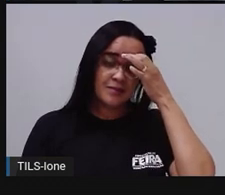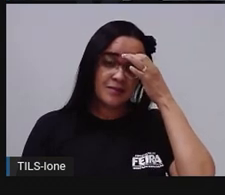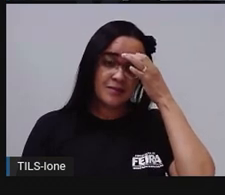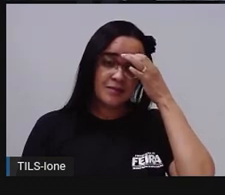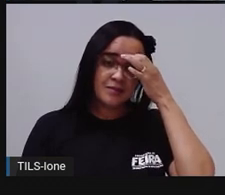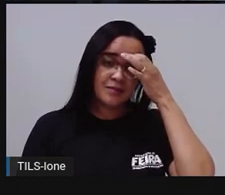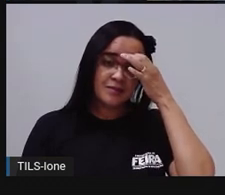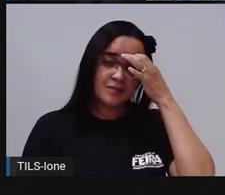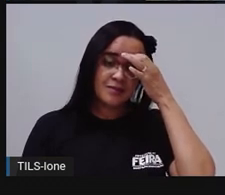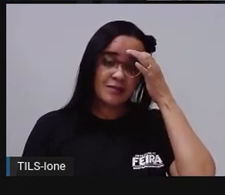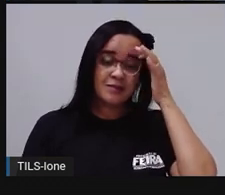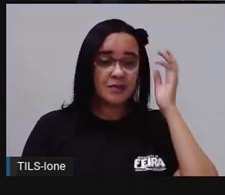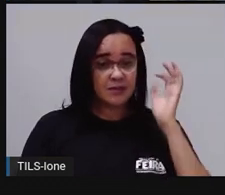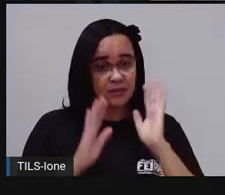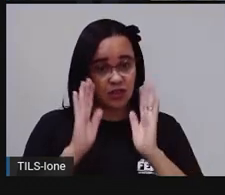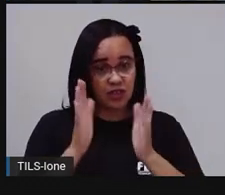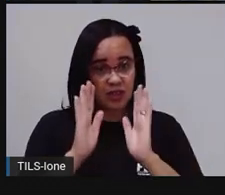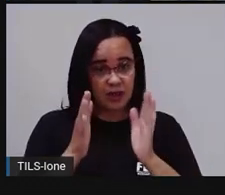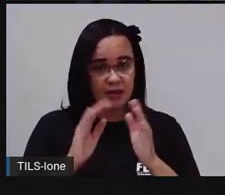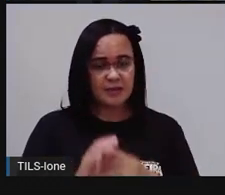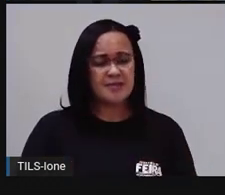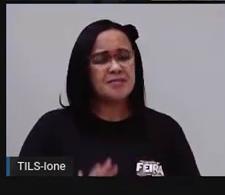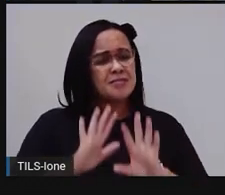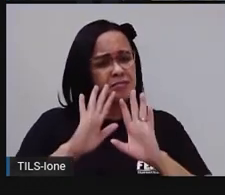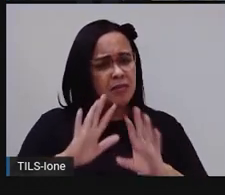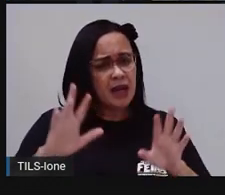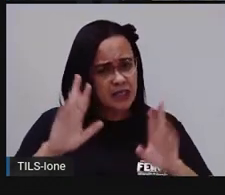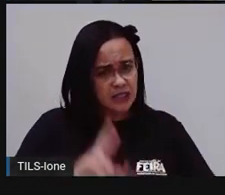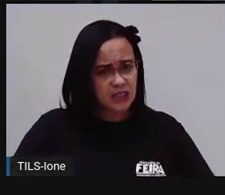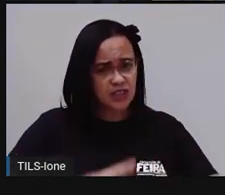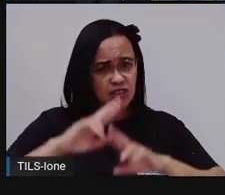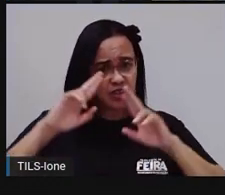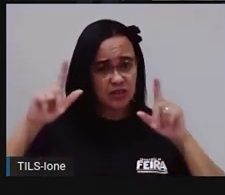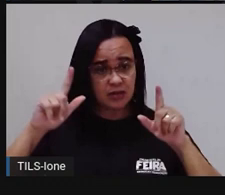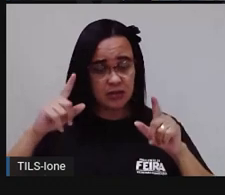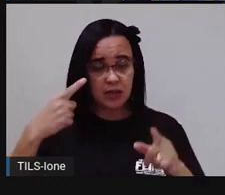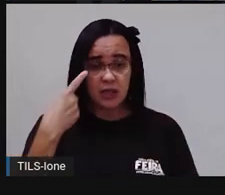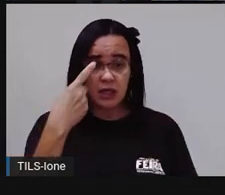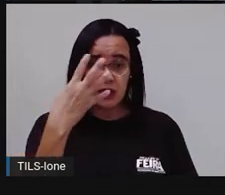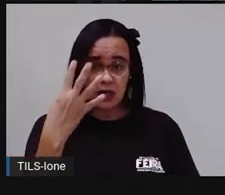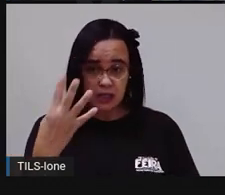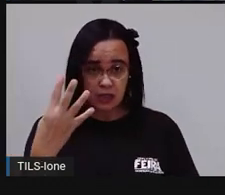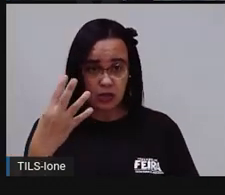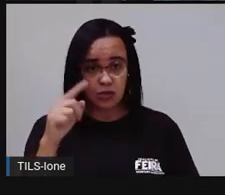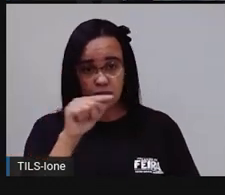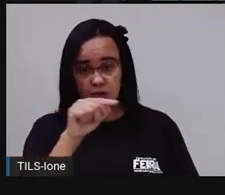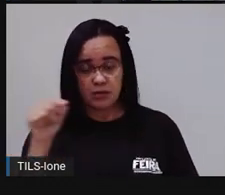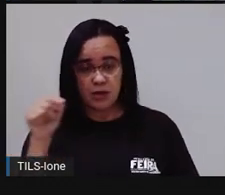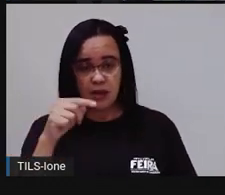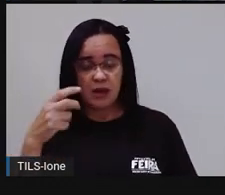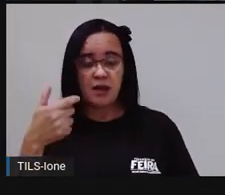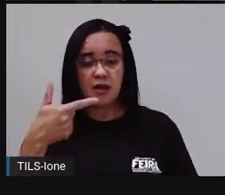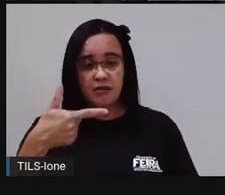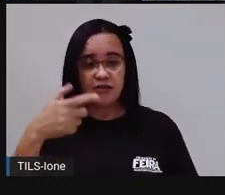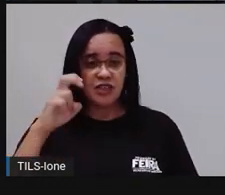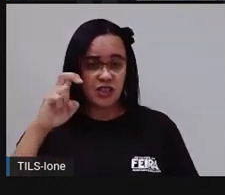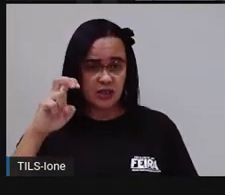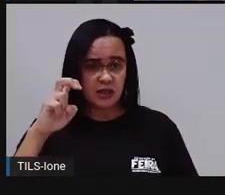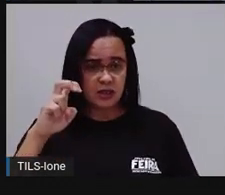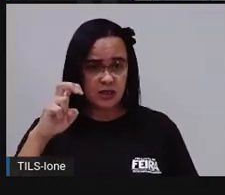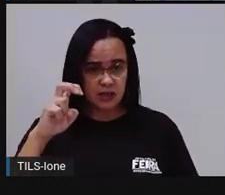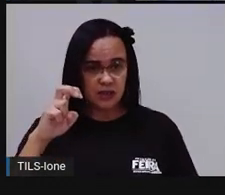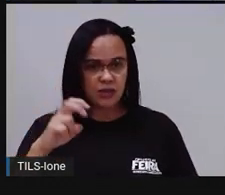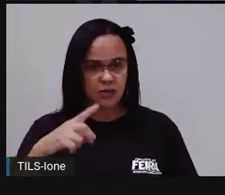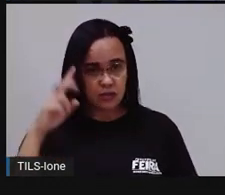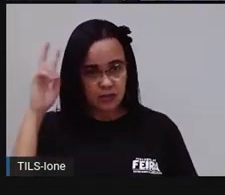número 10. A gente quer saber a diferença de 14 para 25, né? Quanto foi que ele